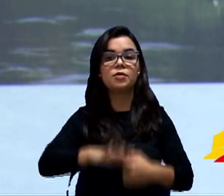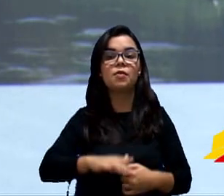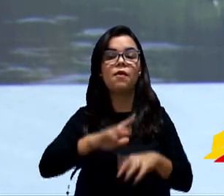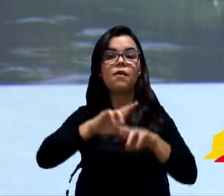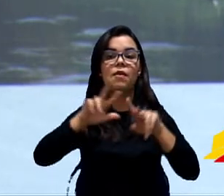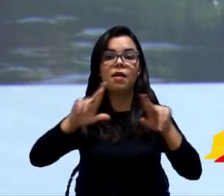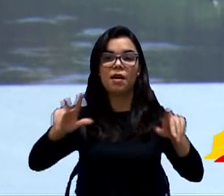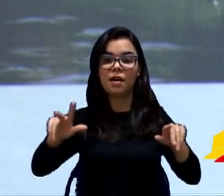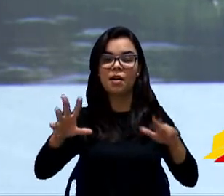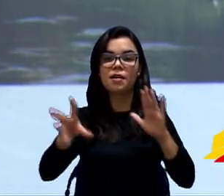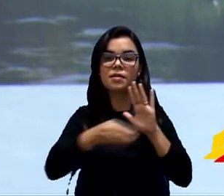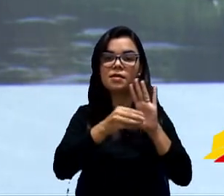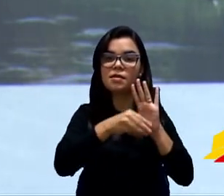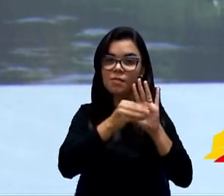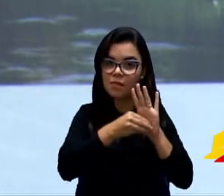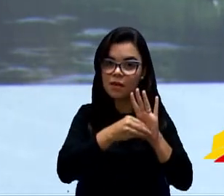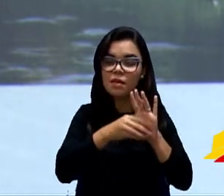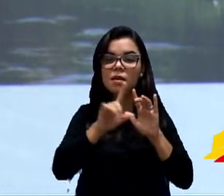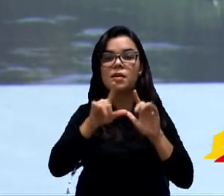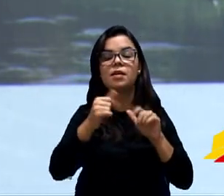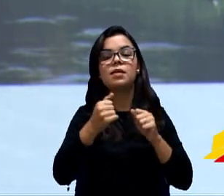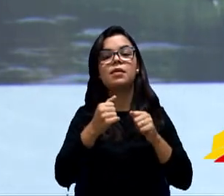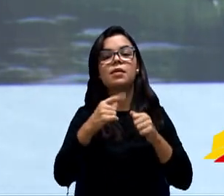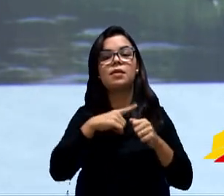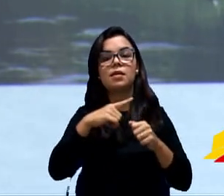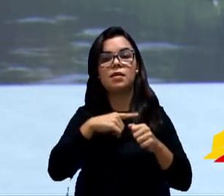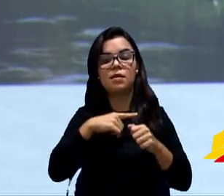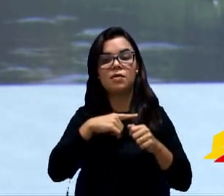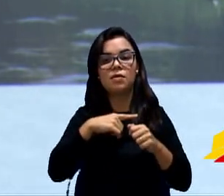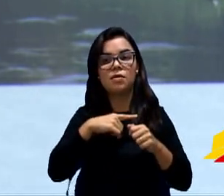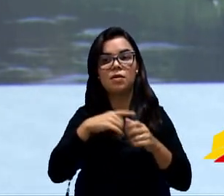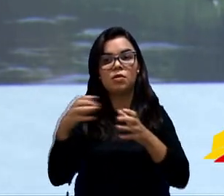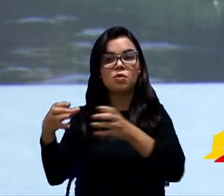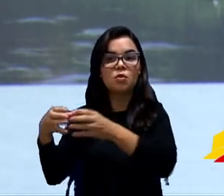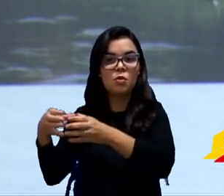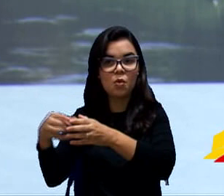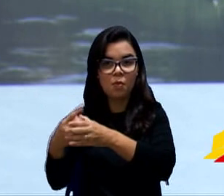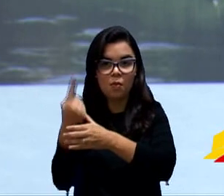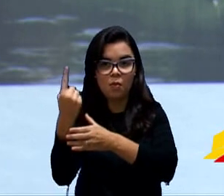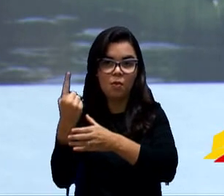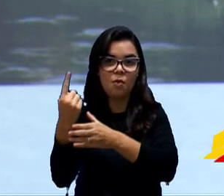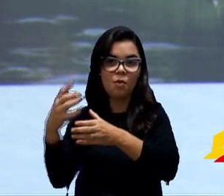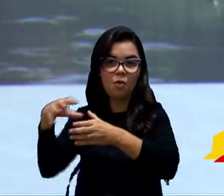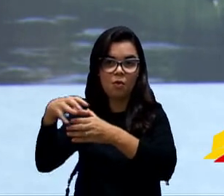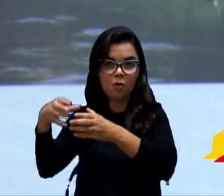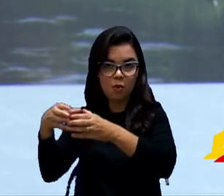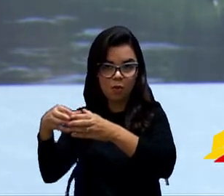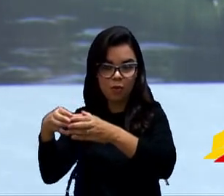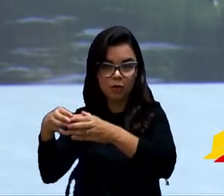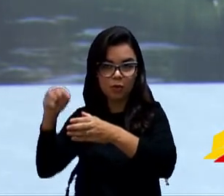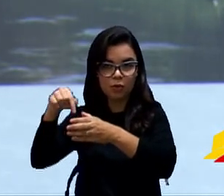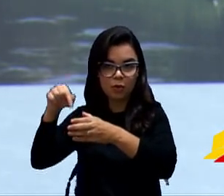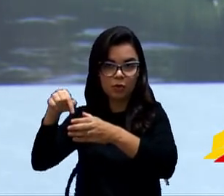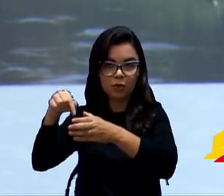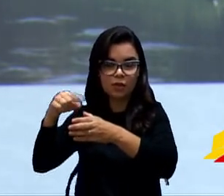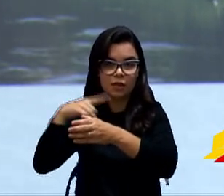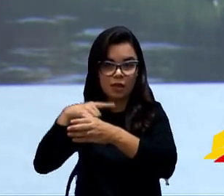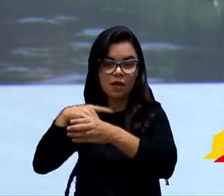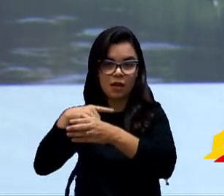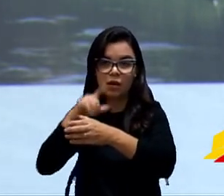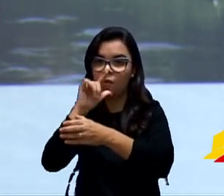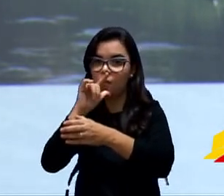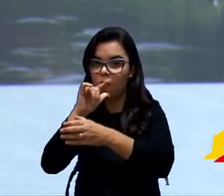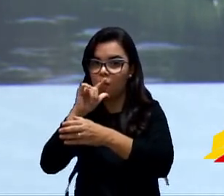mais três grupos de servidores. Um grupo de servidores que tem como exemplo o caso do SAI,